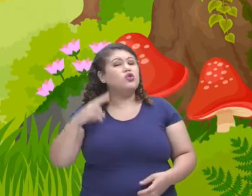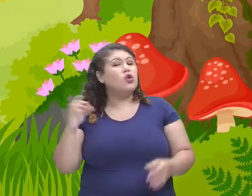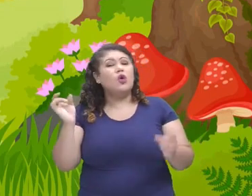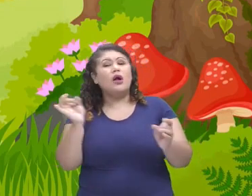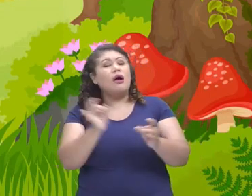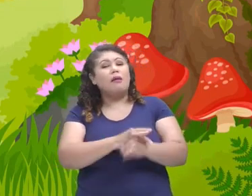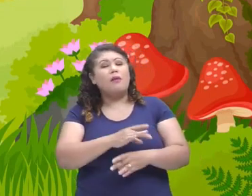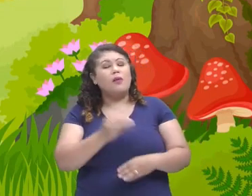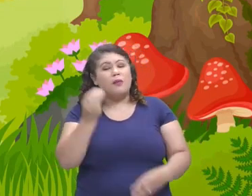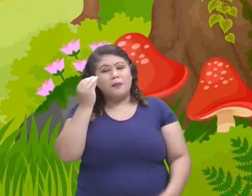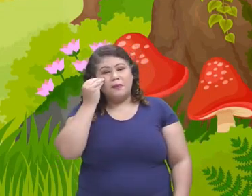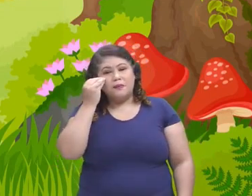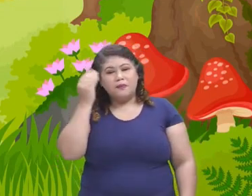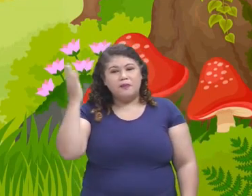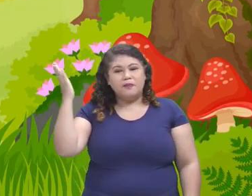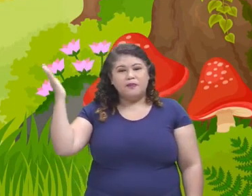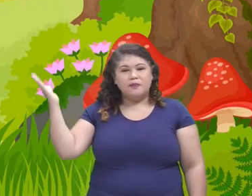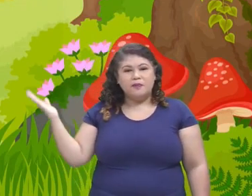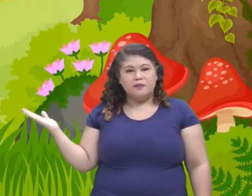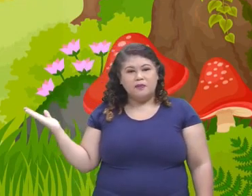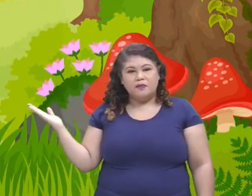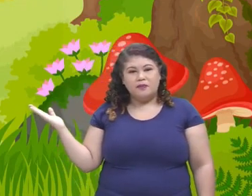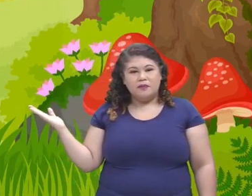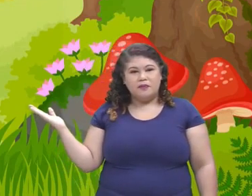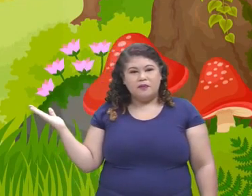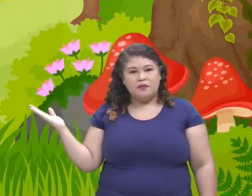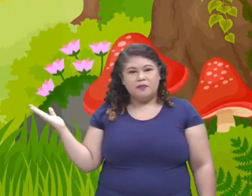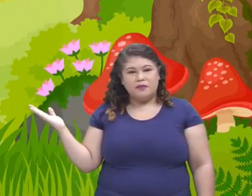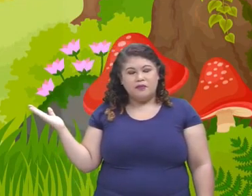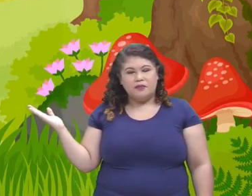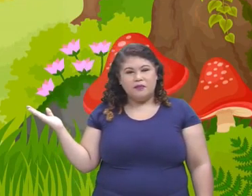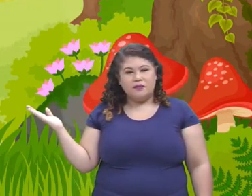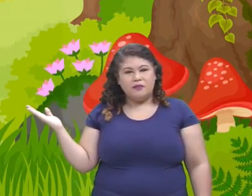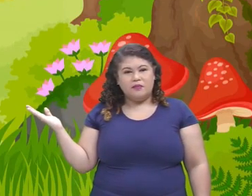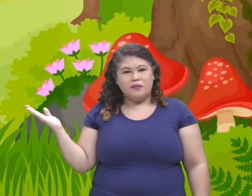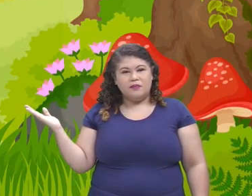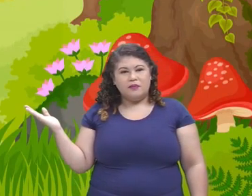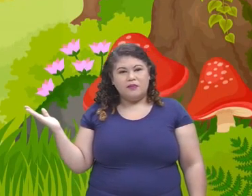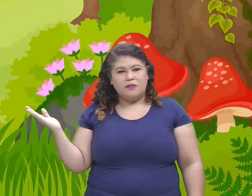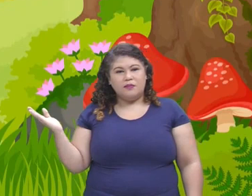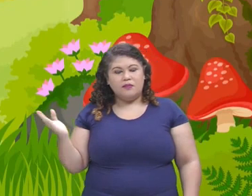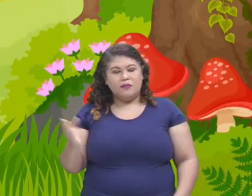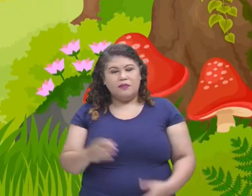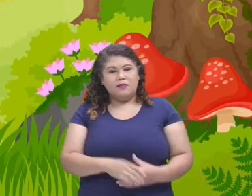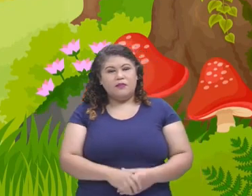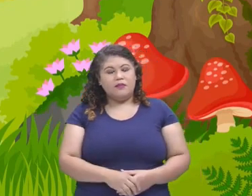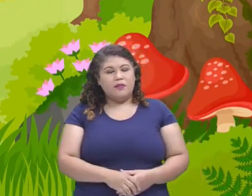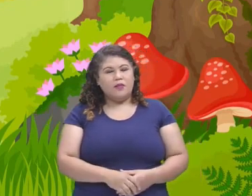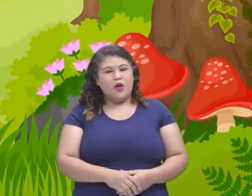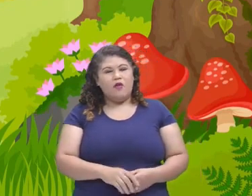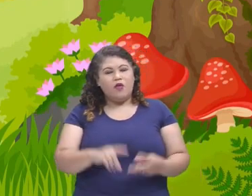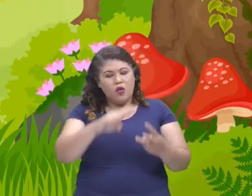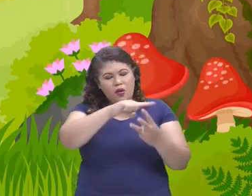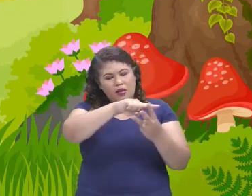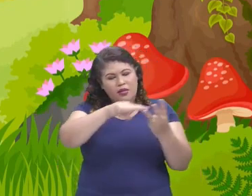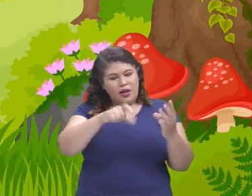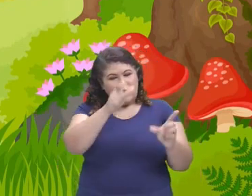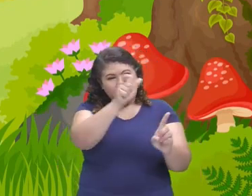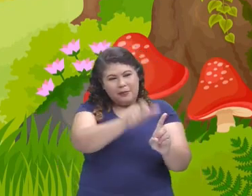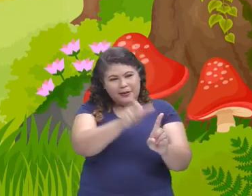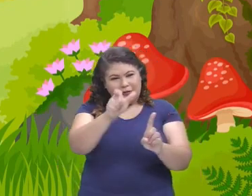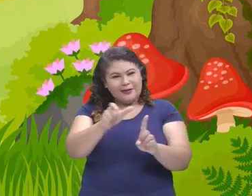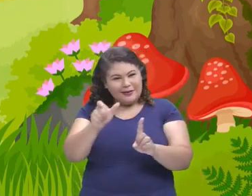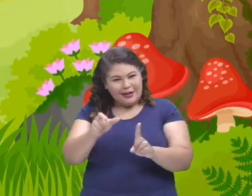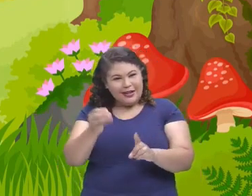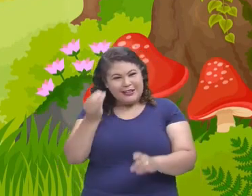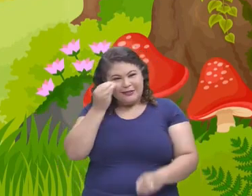Chapeuzinho Vermelho, terminou. Vamos lá? Olha só, crianças, quem são os três personagens que nós